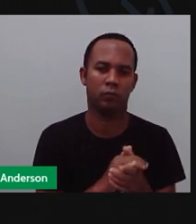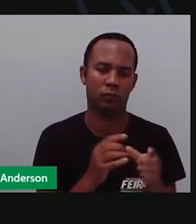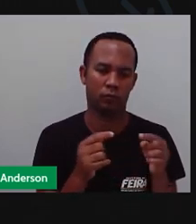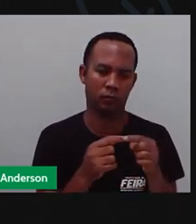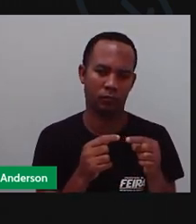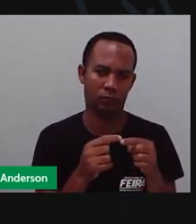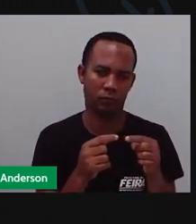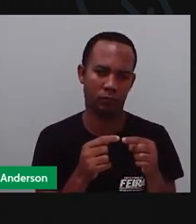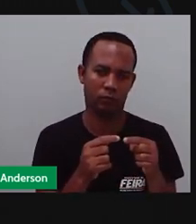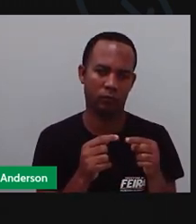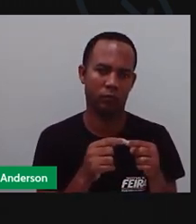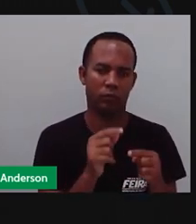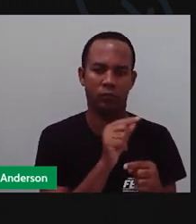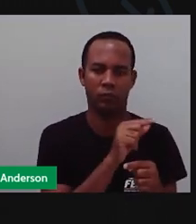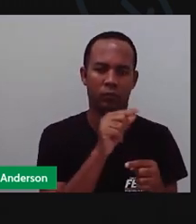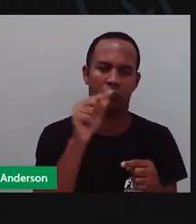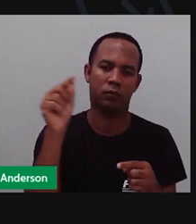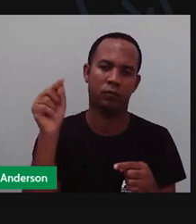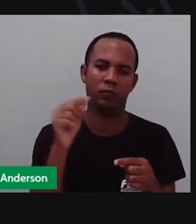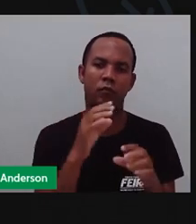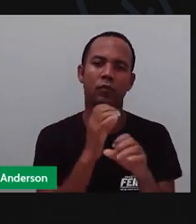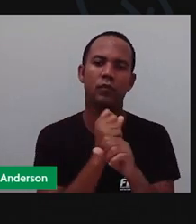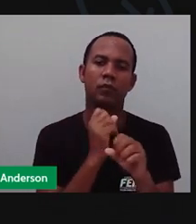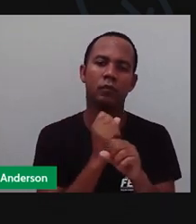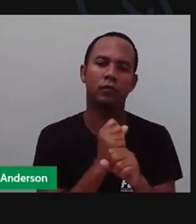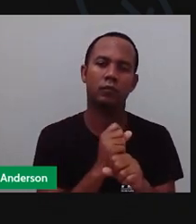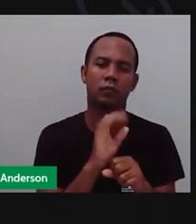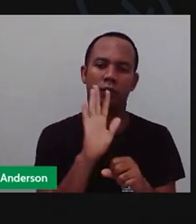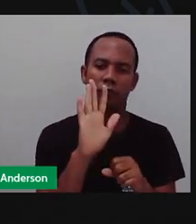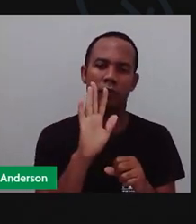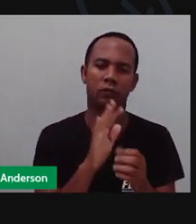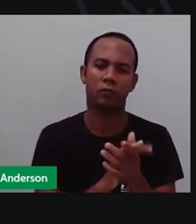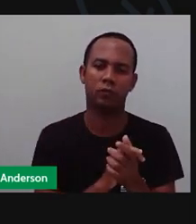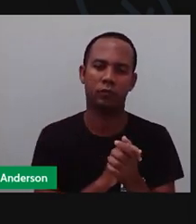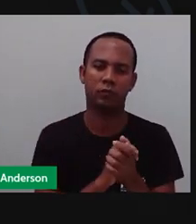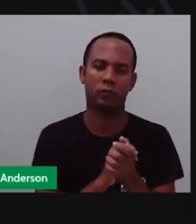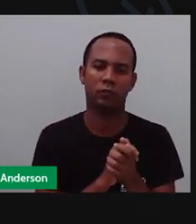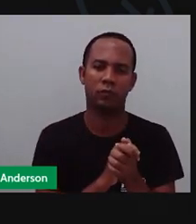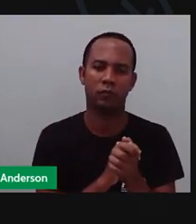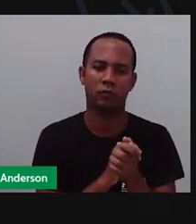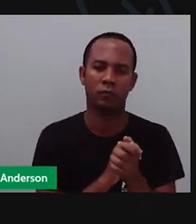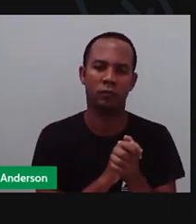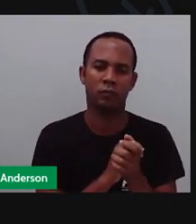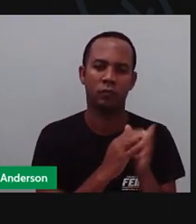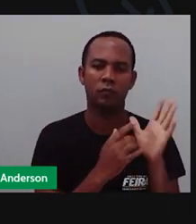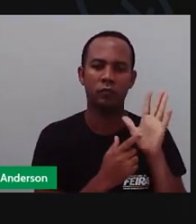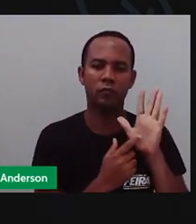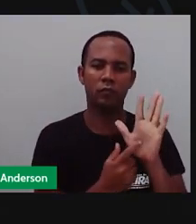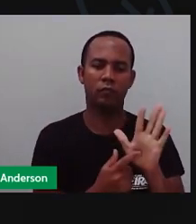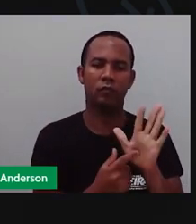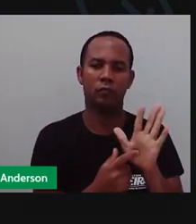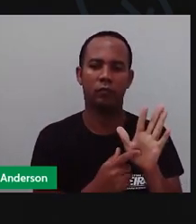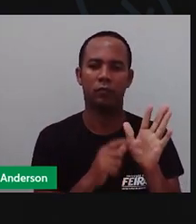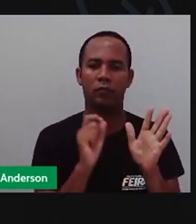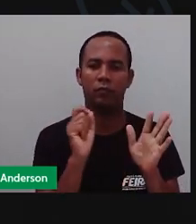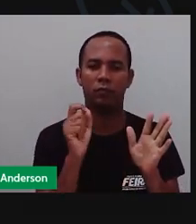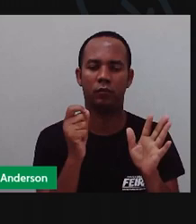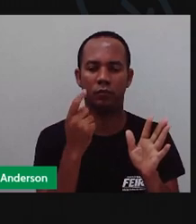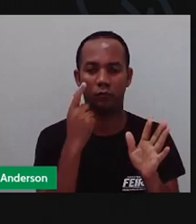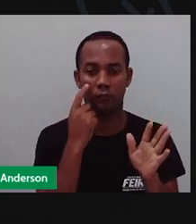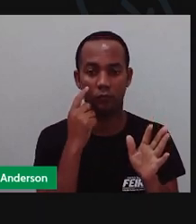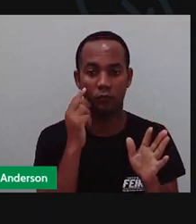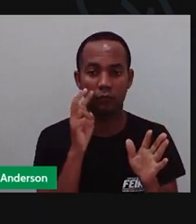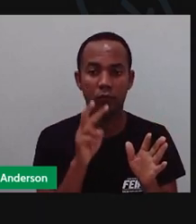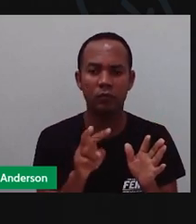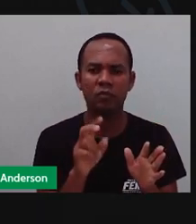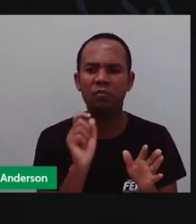para representar a quantidade. Mas, se eu coloco, né, mostro isso aqui pra vocês, vocês vão olhar e vão